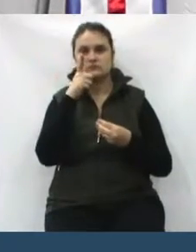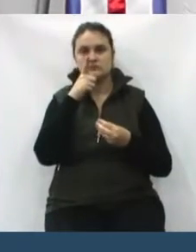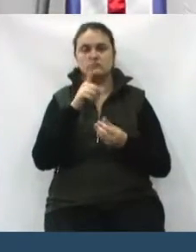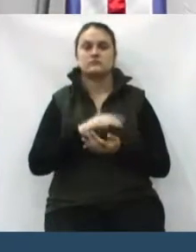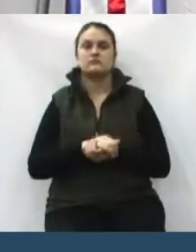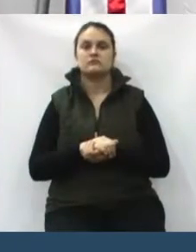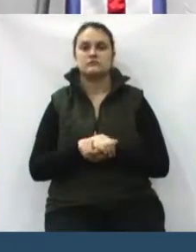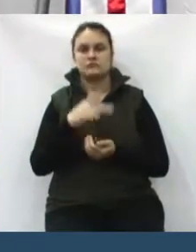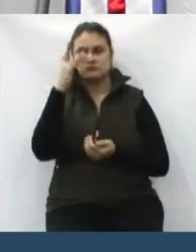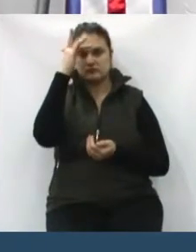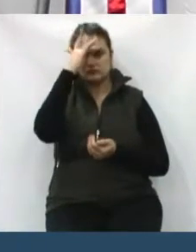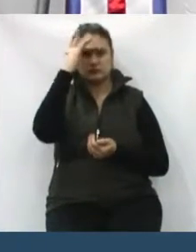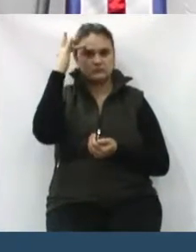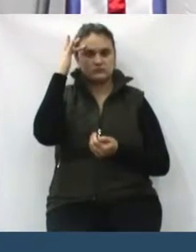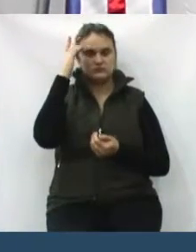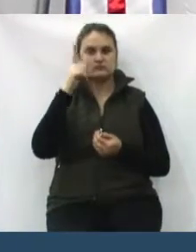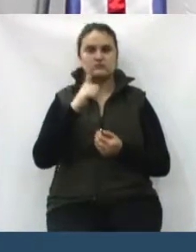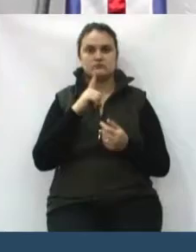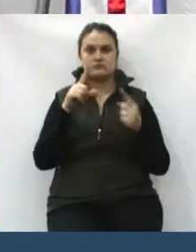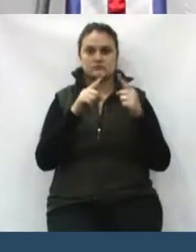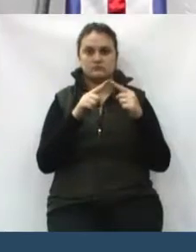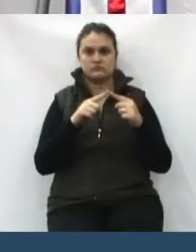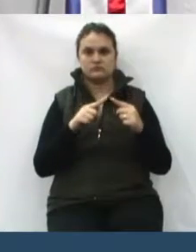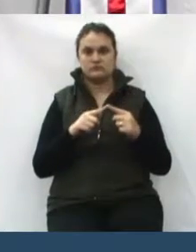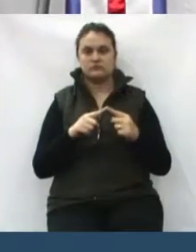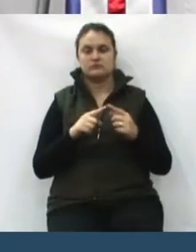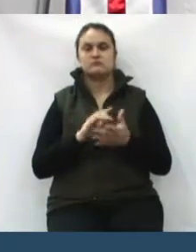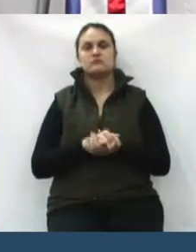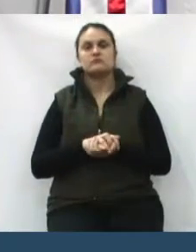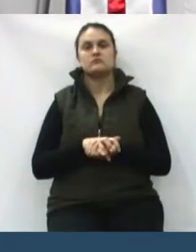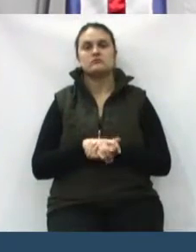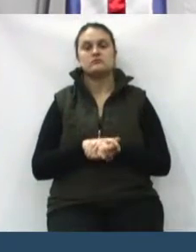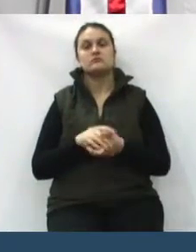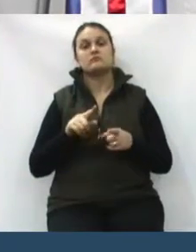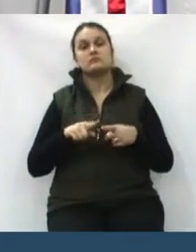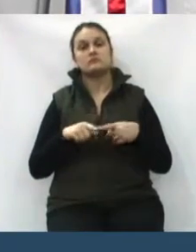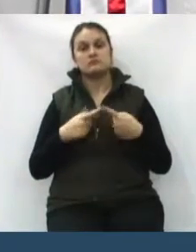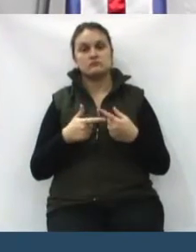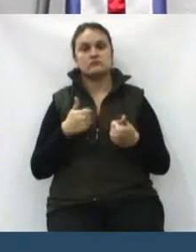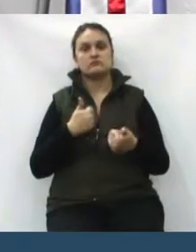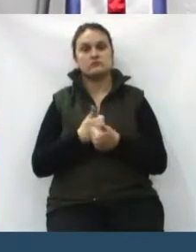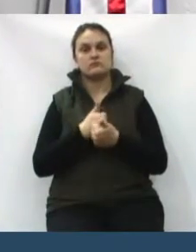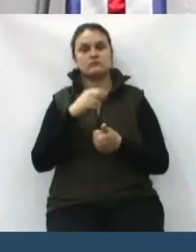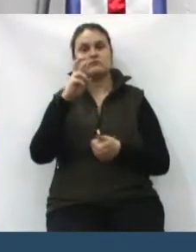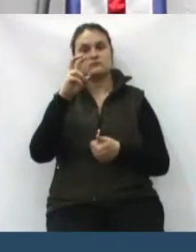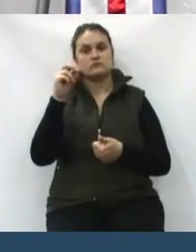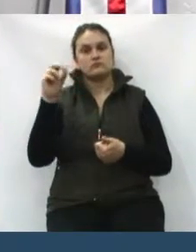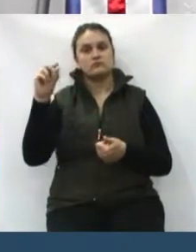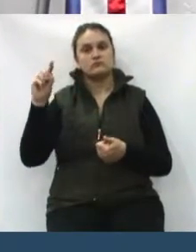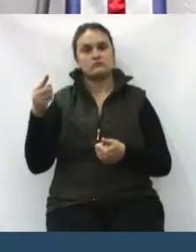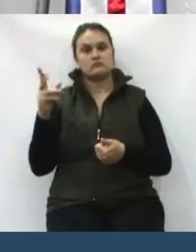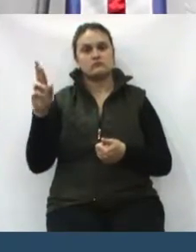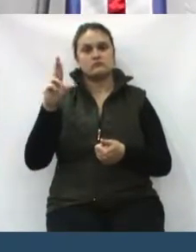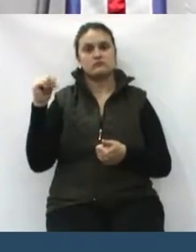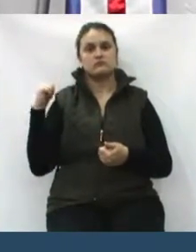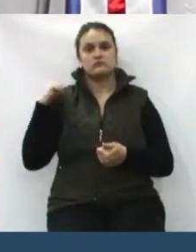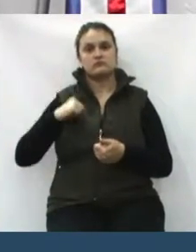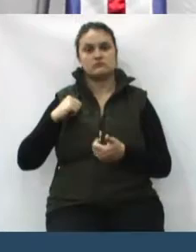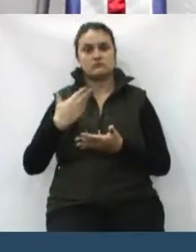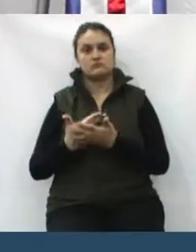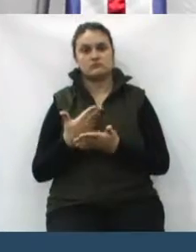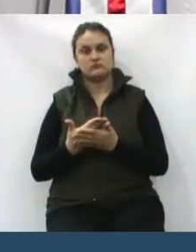das pessoas que se enquadrarem dentro desse critério, mas aproximadamente 500 mil reais em bolsas